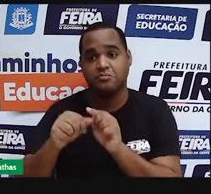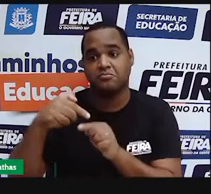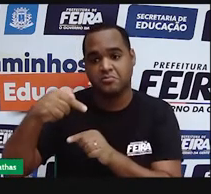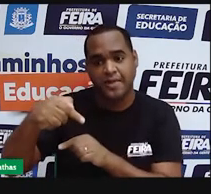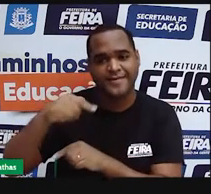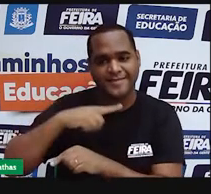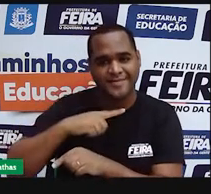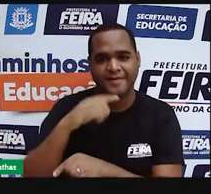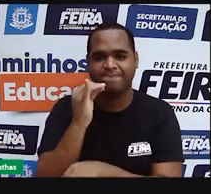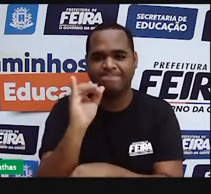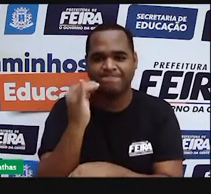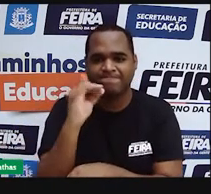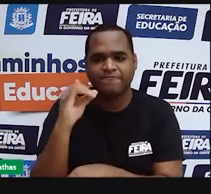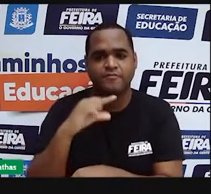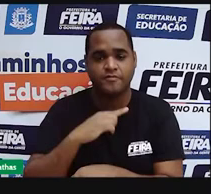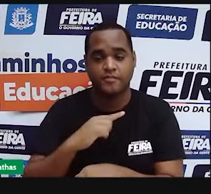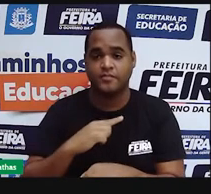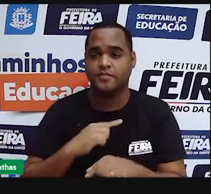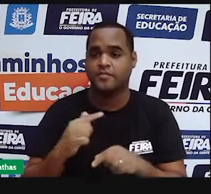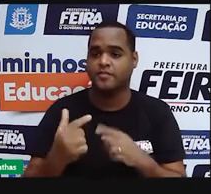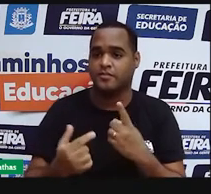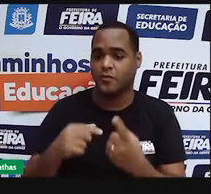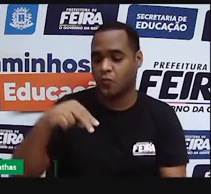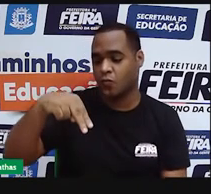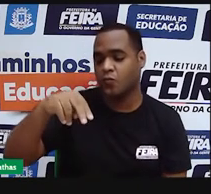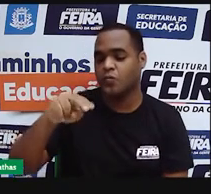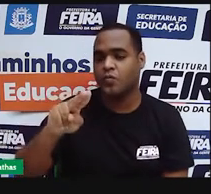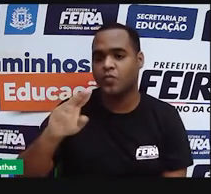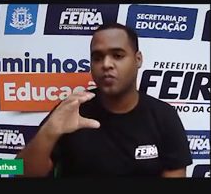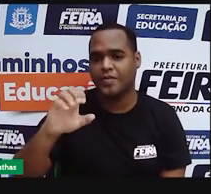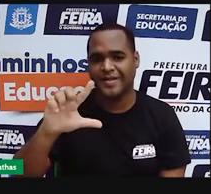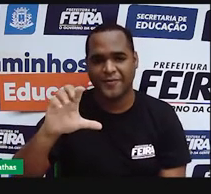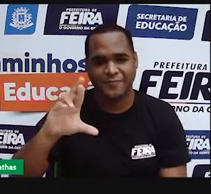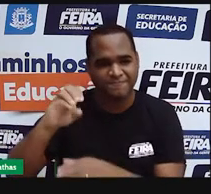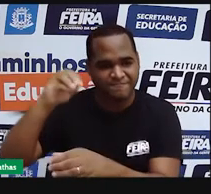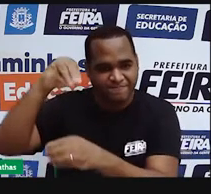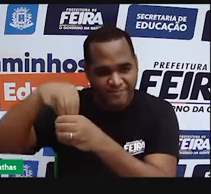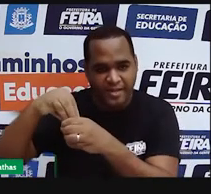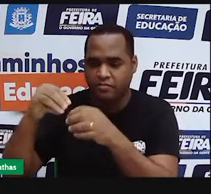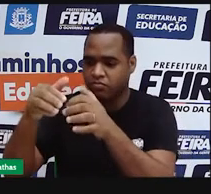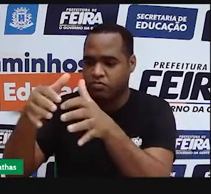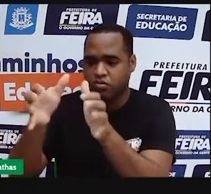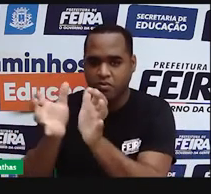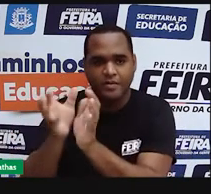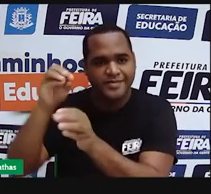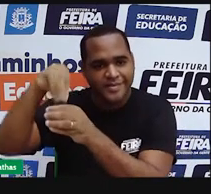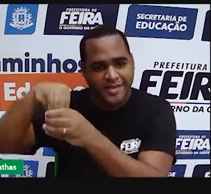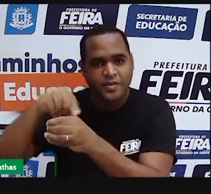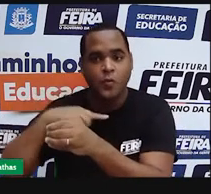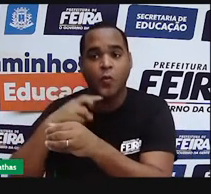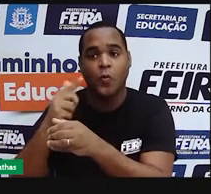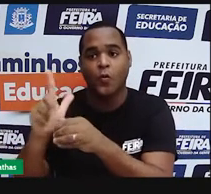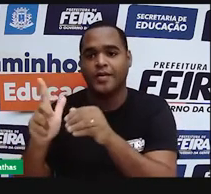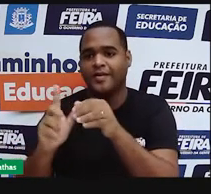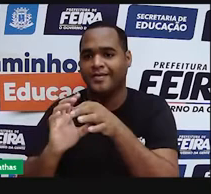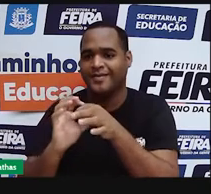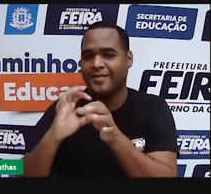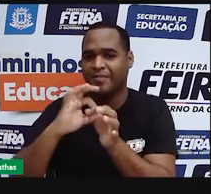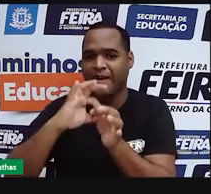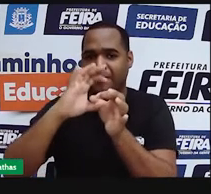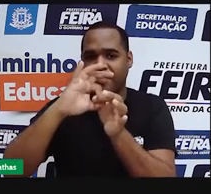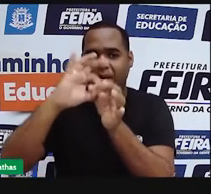eletrônicas aqui. Então, a gente tem um núcleo e a gente tem essas órbitas aqui, que são as camadas